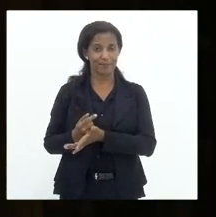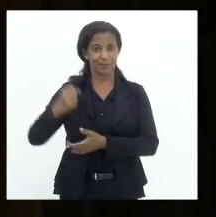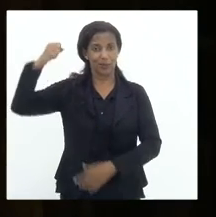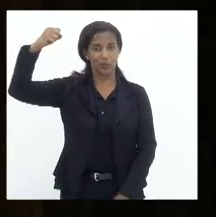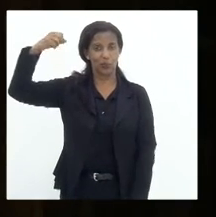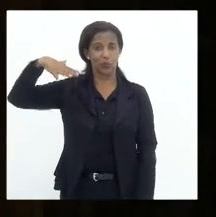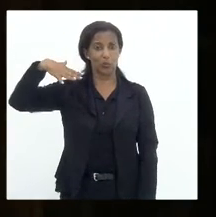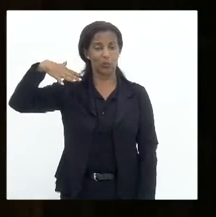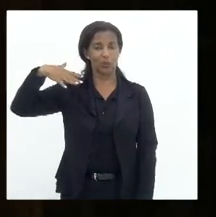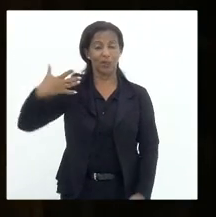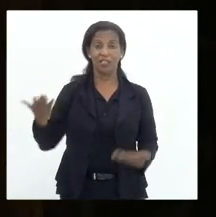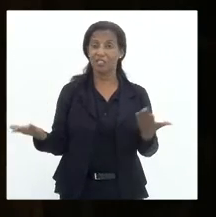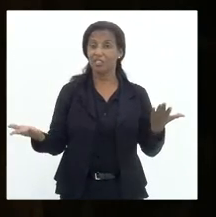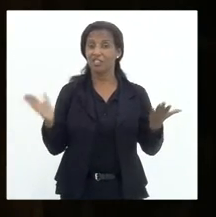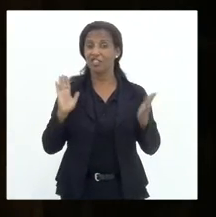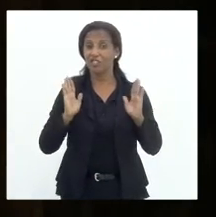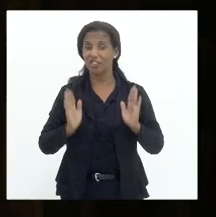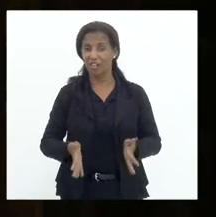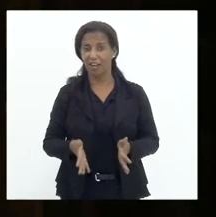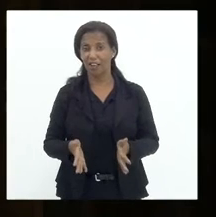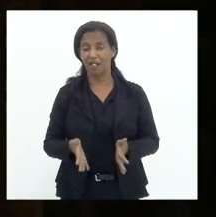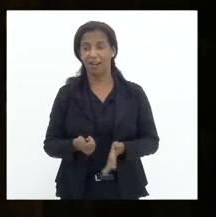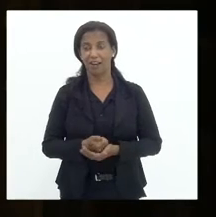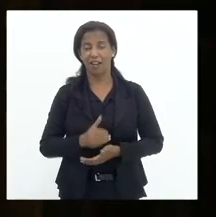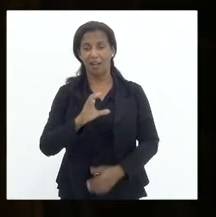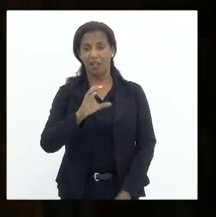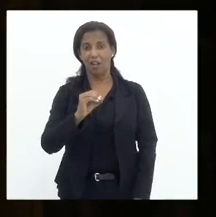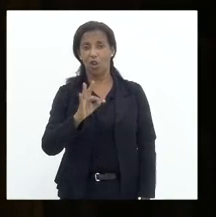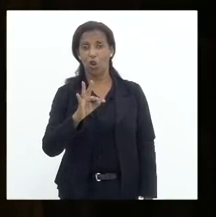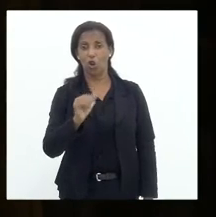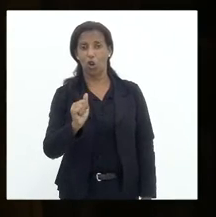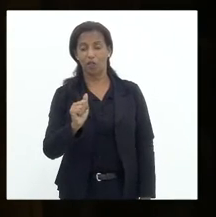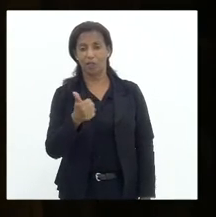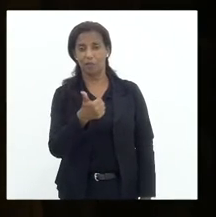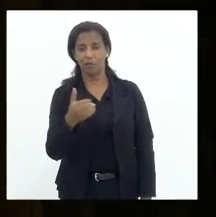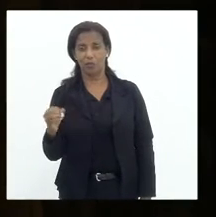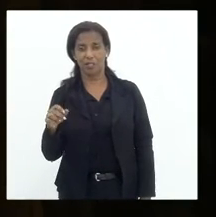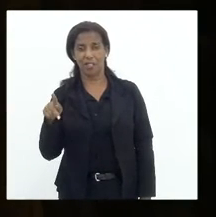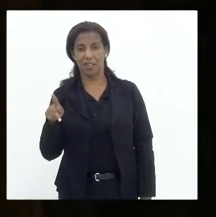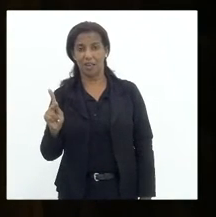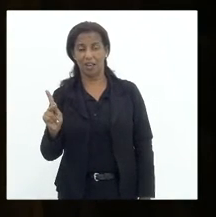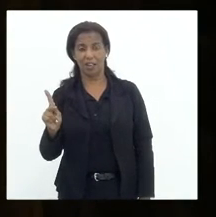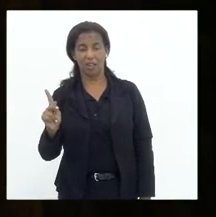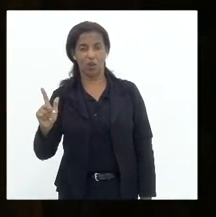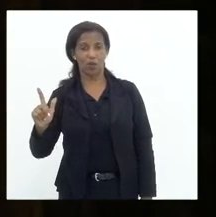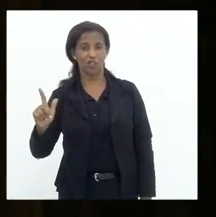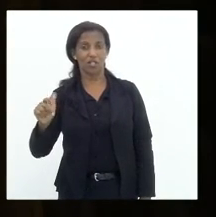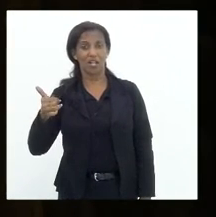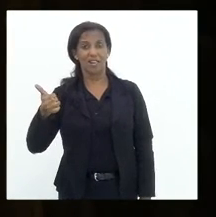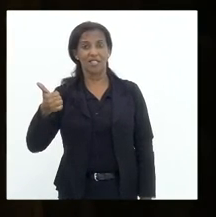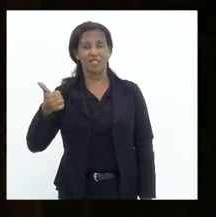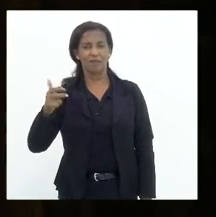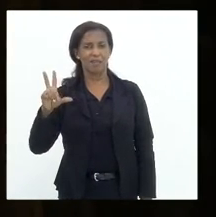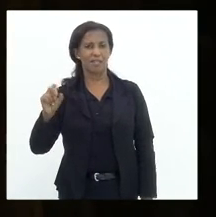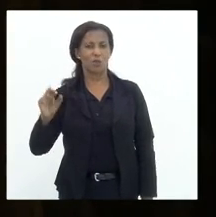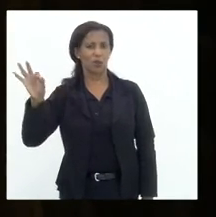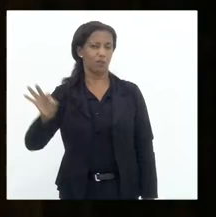E só dessa vez já vai subir mais, a cota por 100 kWh, vai subir mais de 50%.